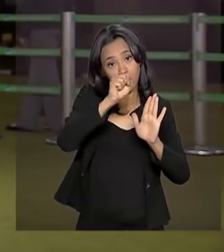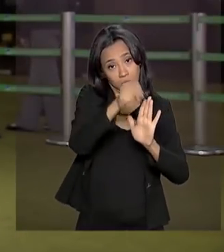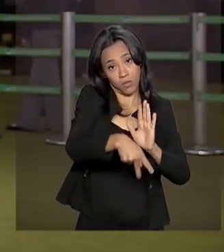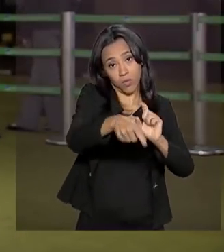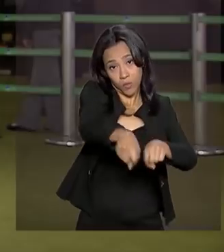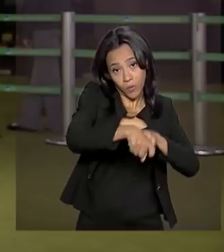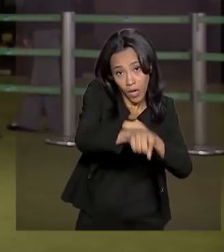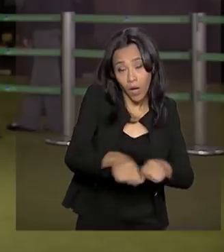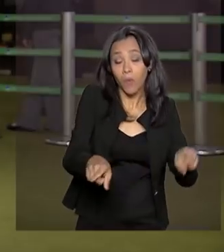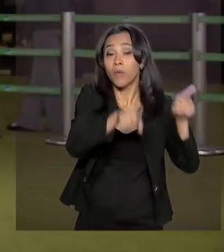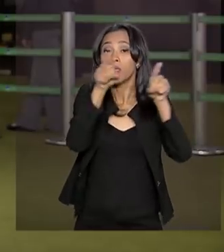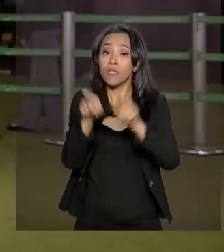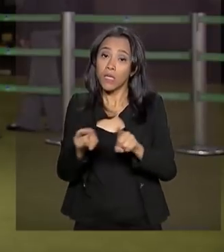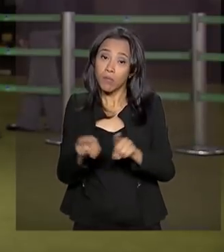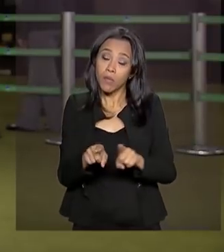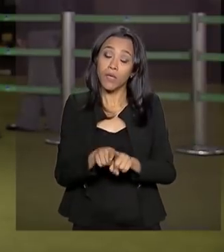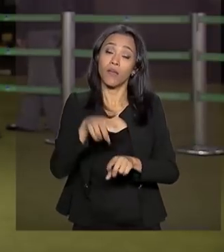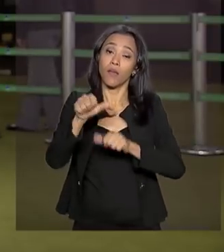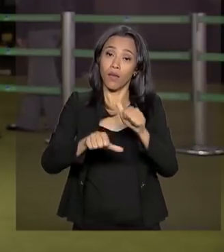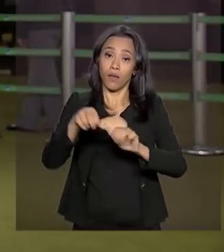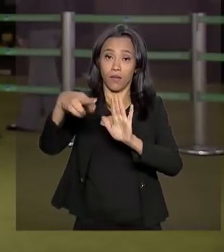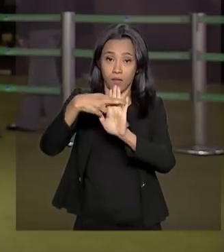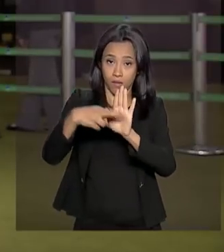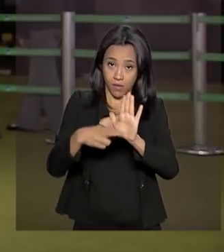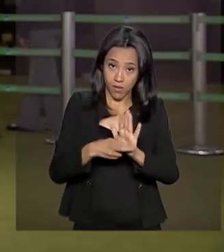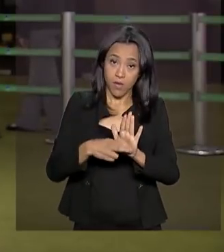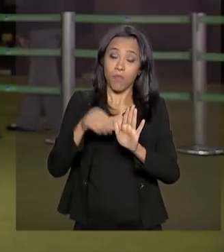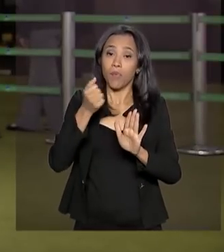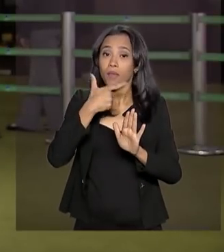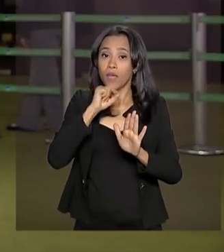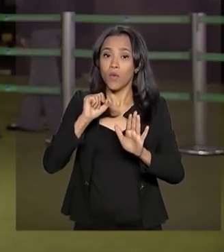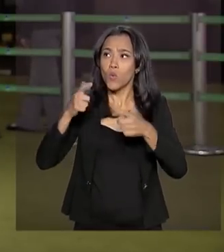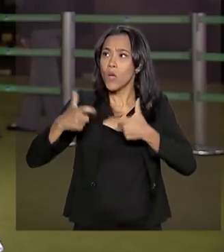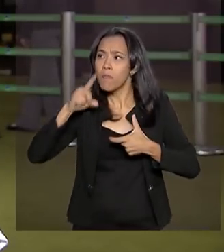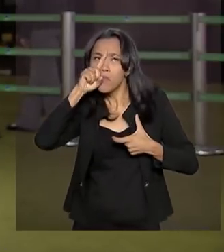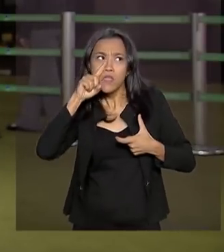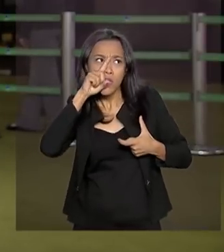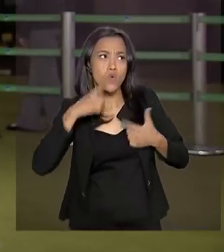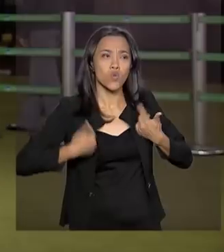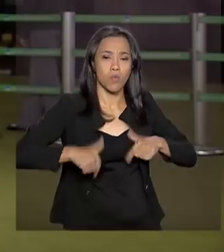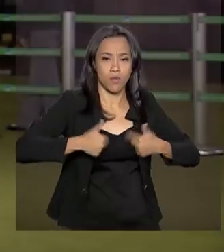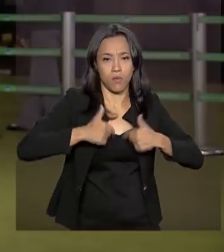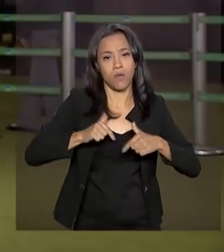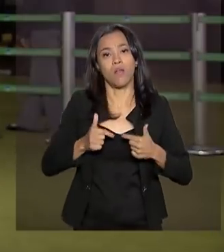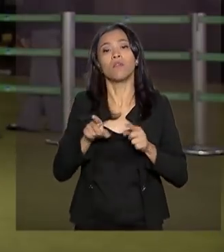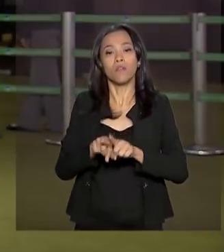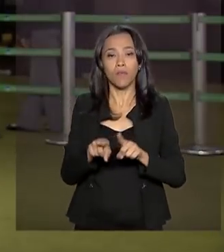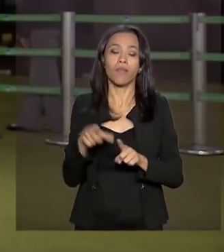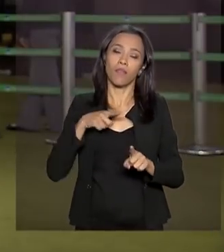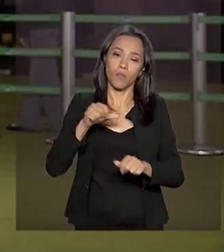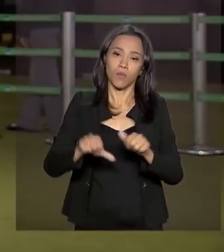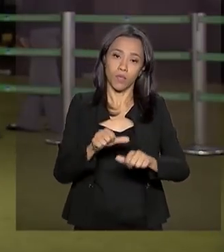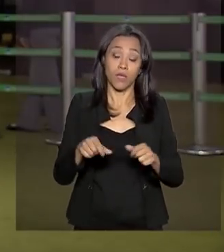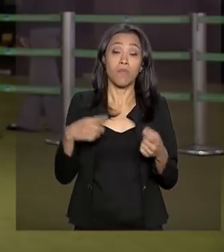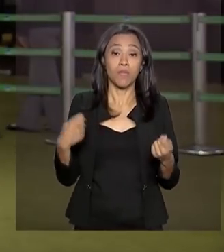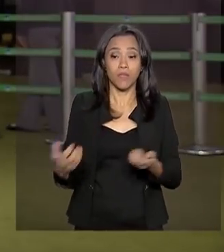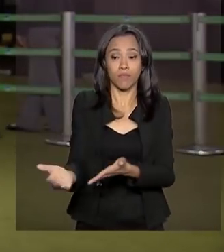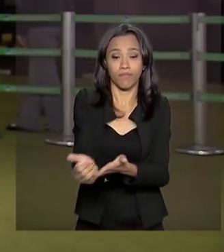aposentadoria por insalubridade. E eu lembro que o deputado que quiser apresentar uma emenda precisa colher a assinatura de pelo menos